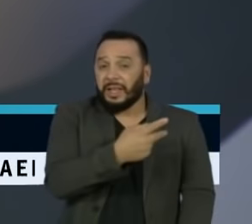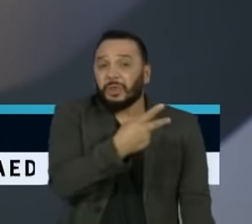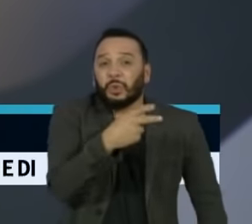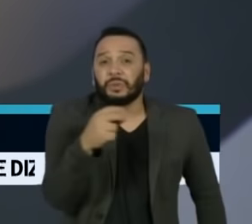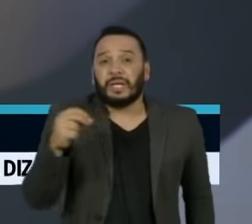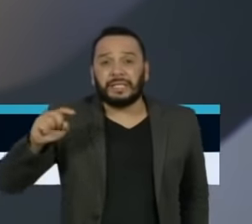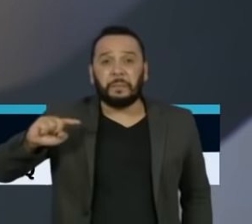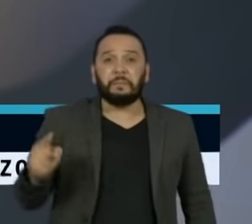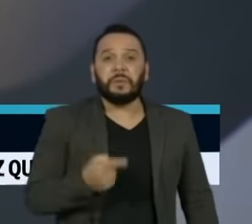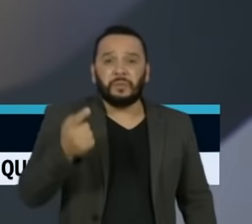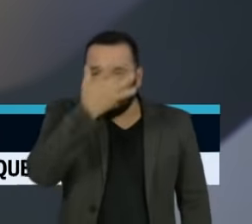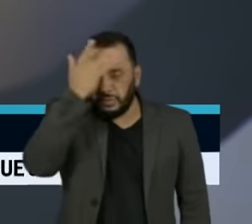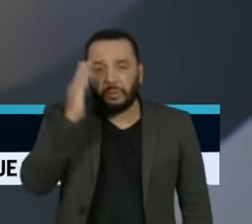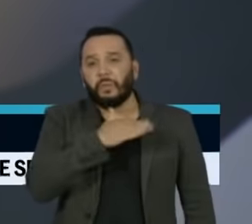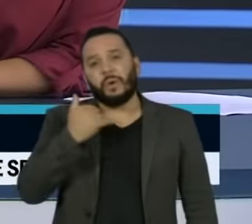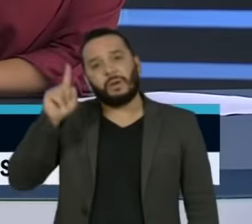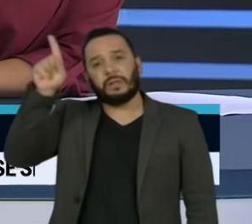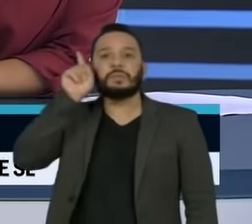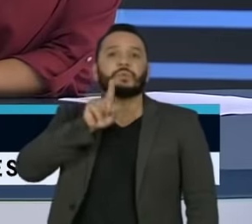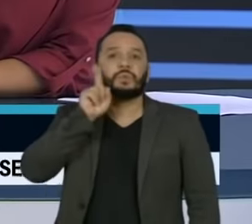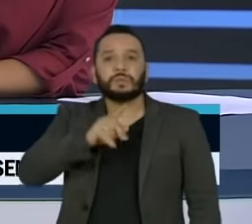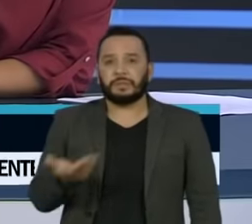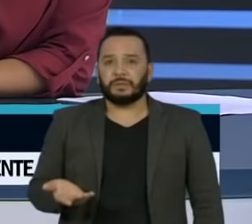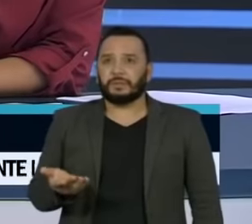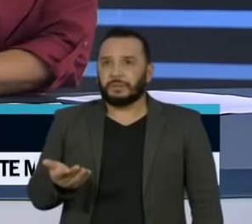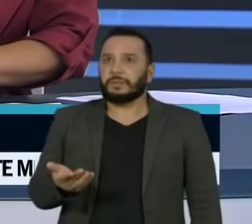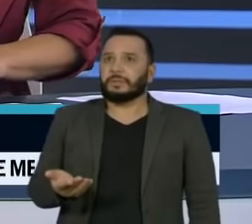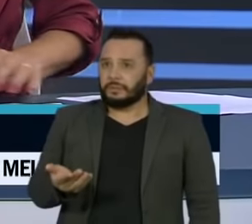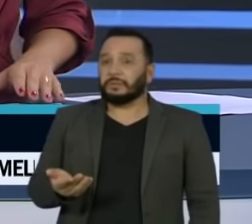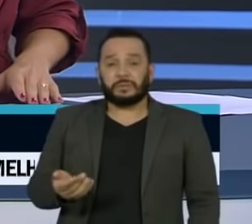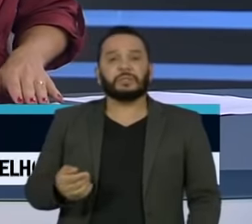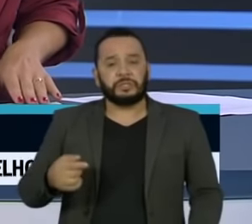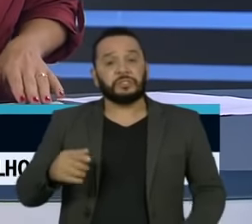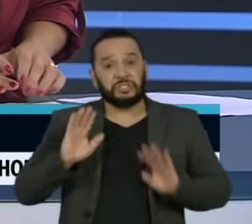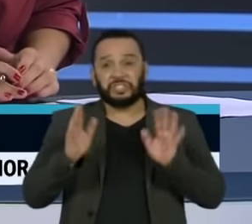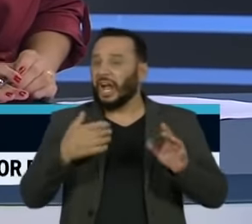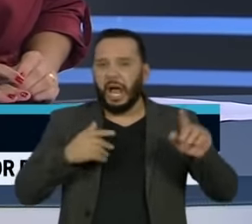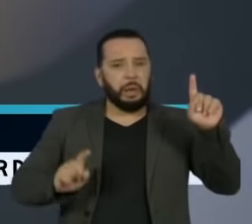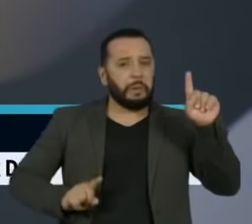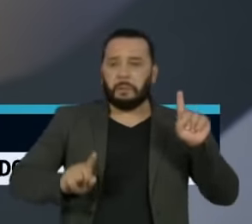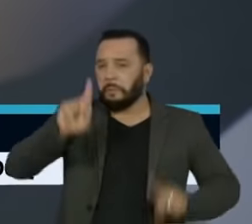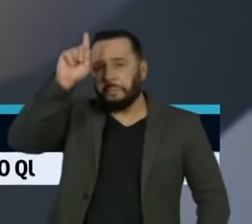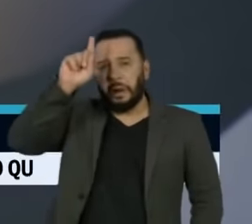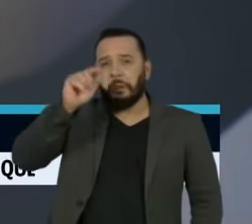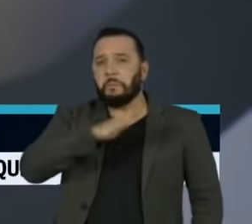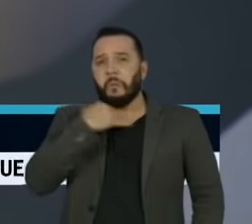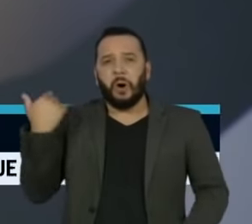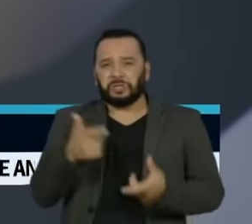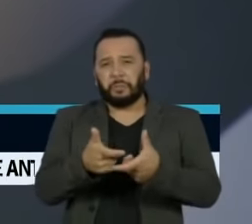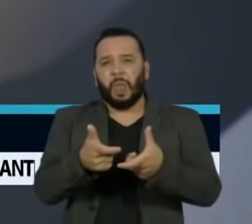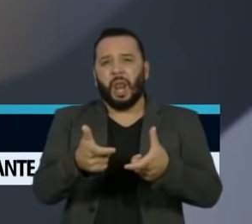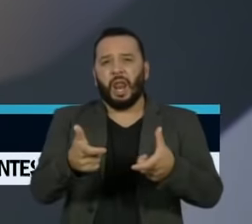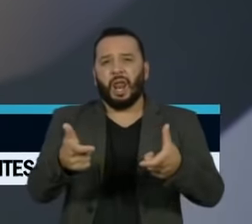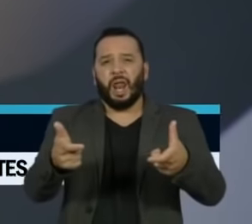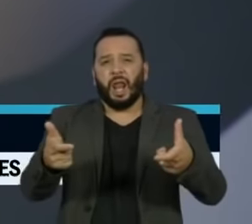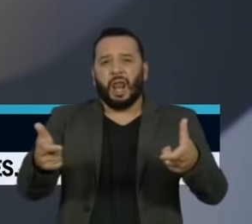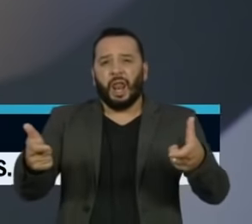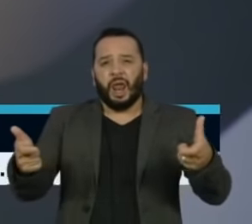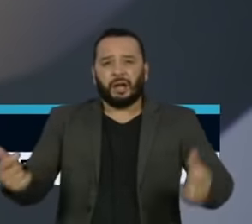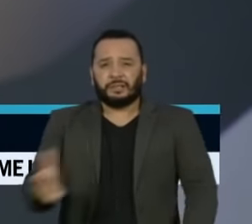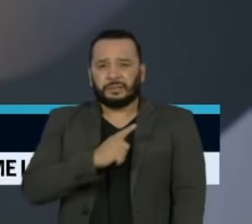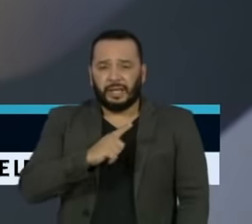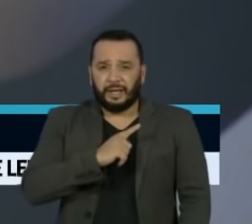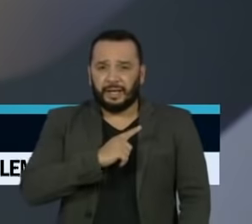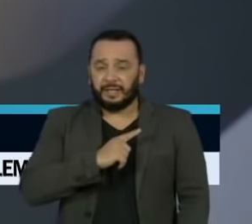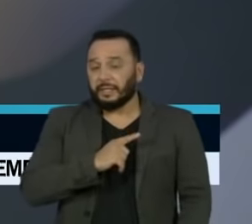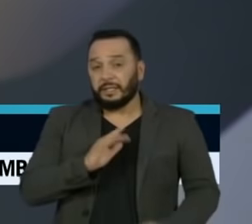pessoas nos Estados Unidos. Nós lideramos o número de mortos e casos. Nós somos o país com o maior número de mortos e de casos e a